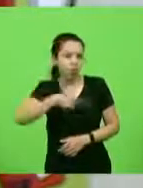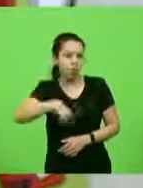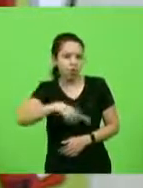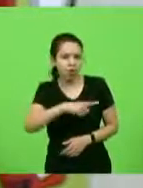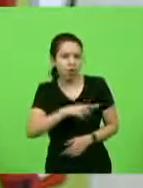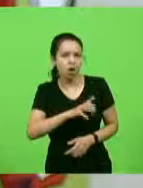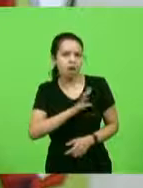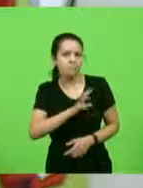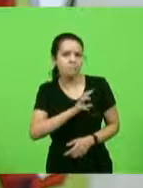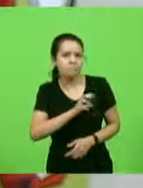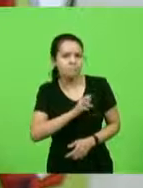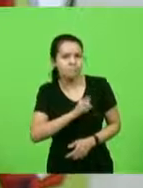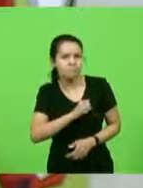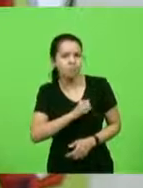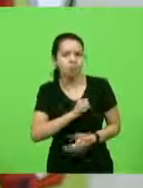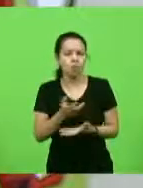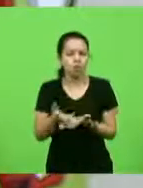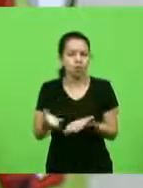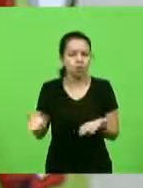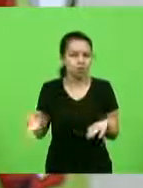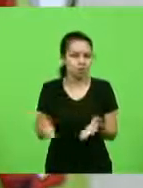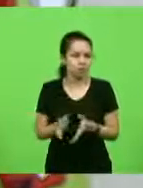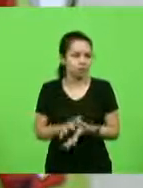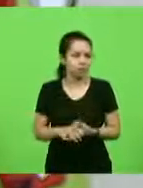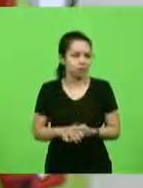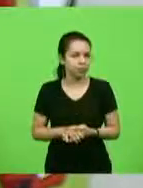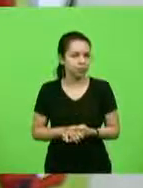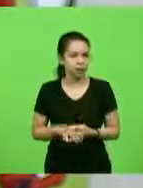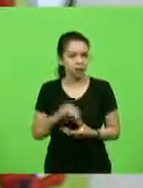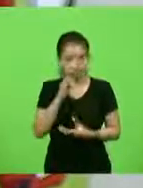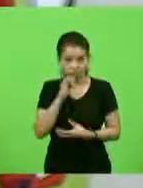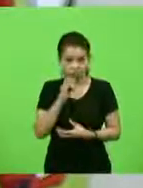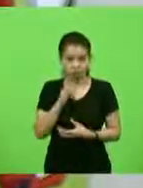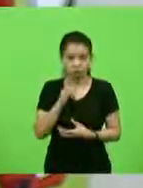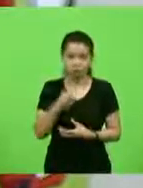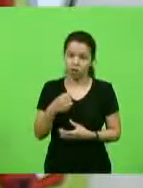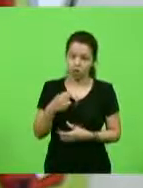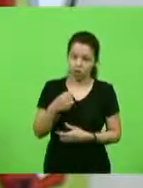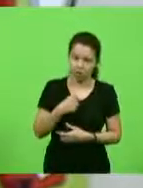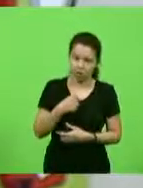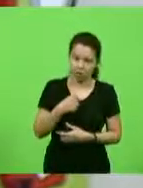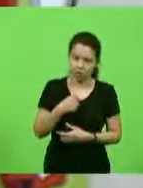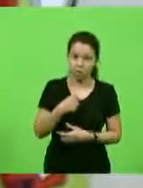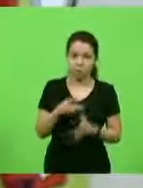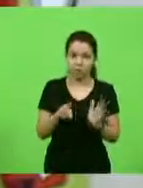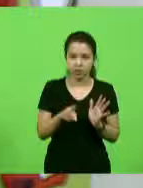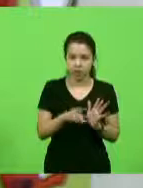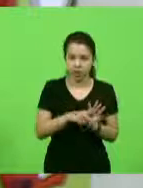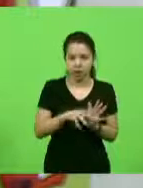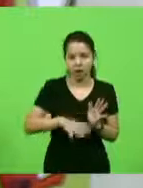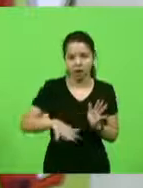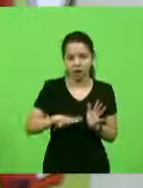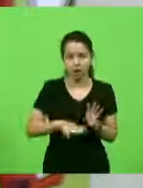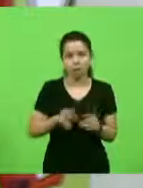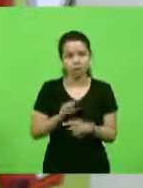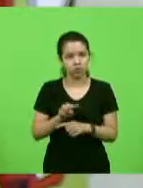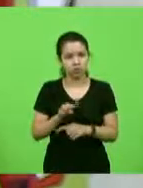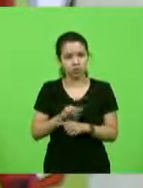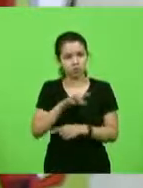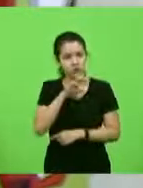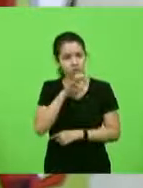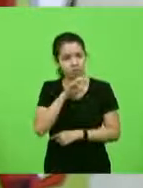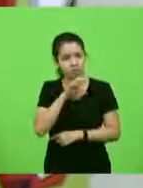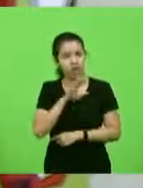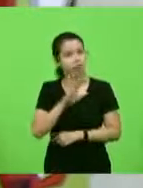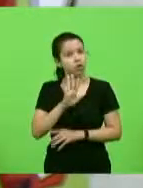um amor tremendo. Eu falei, cidadão, é o seguinte, eu sou da proteção animal, eu não concordo, eu já vi vídeos bem